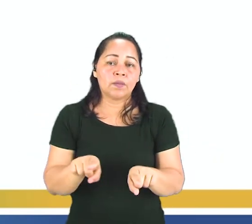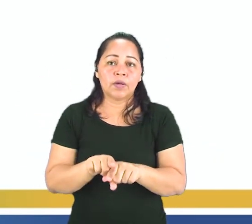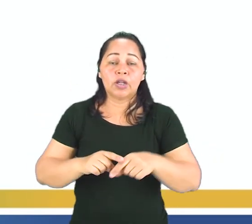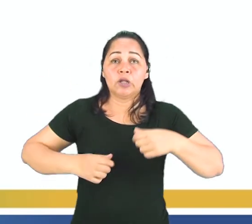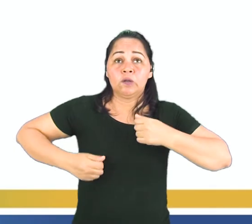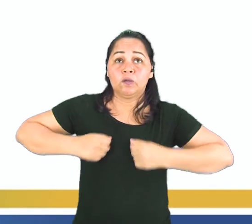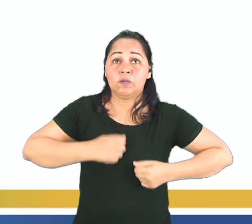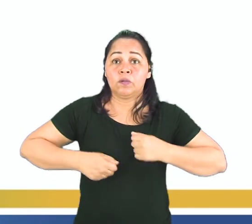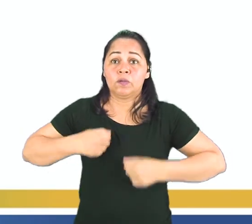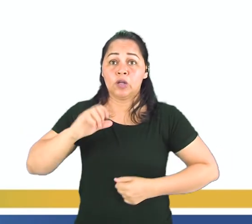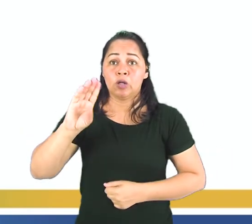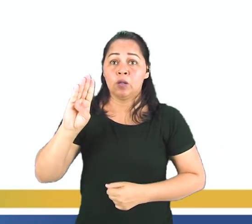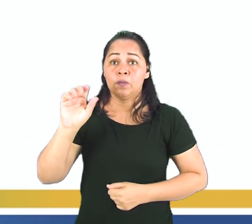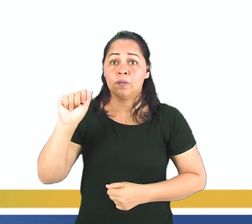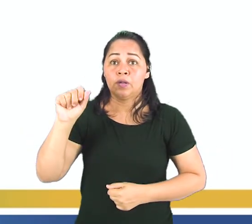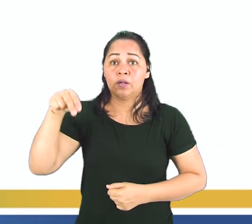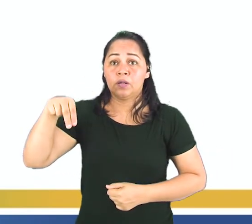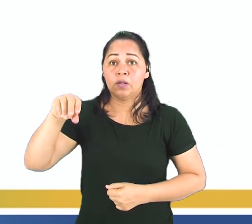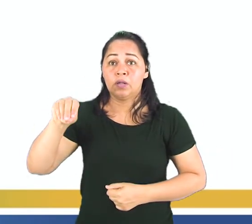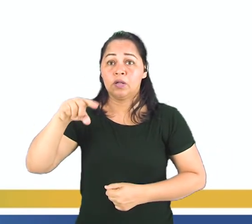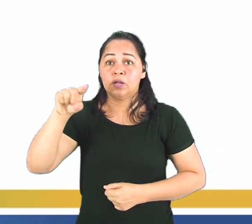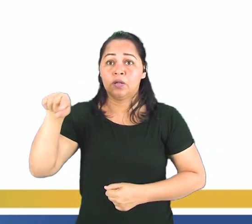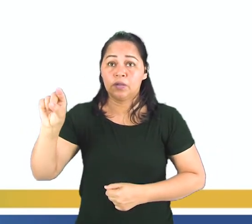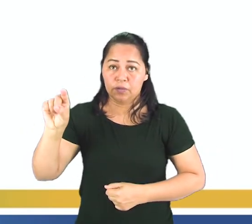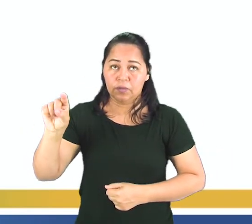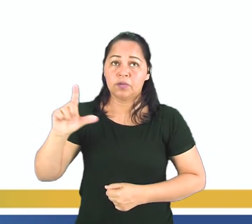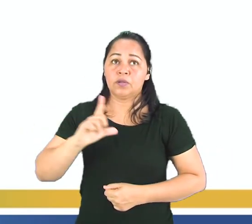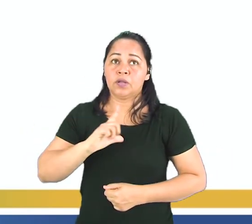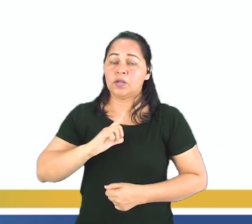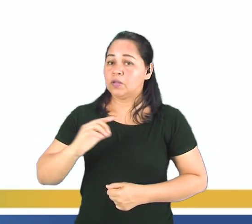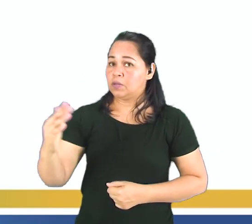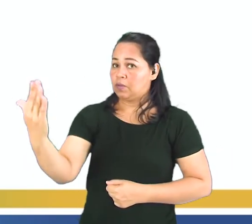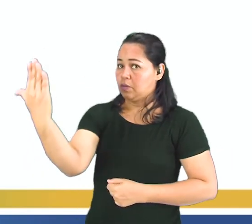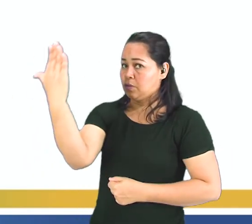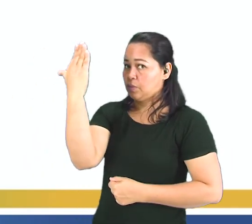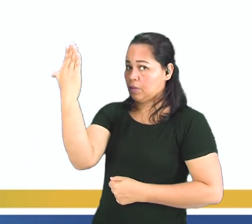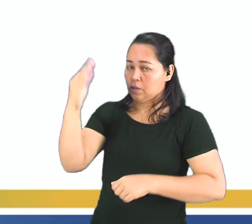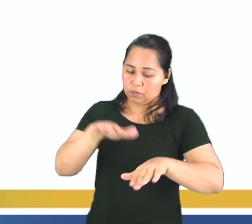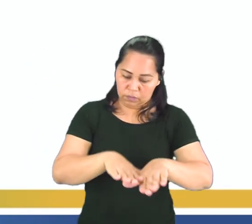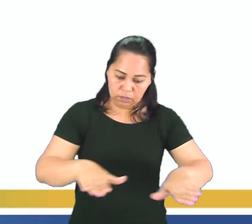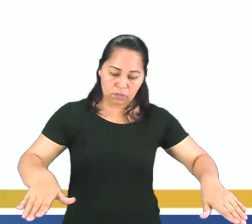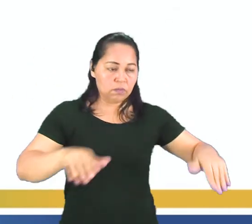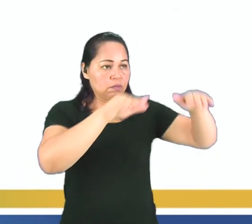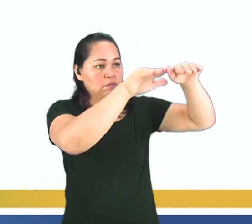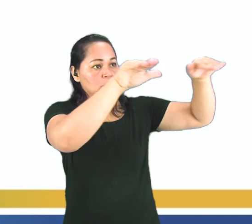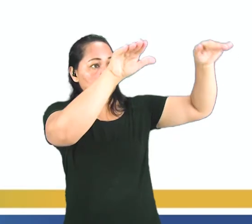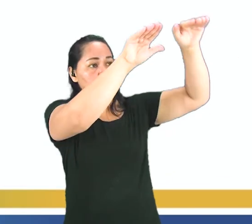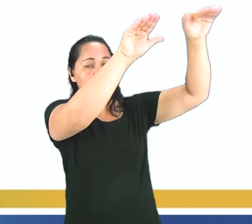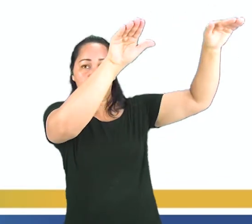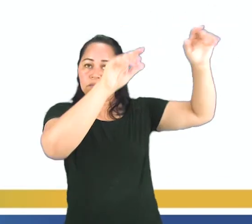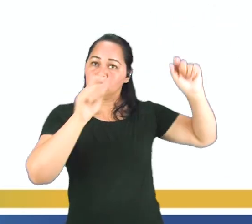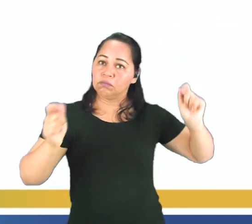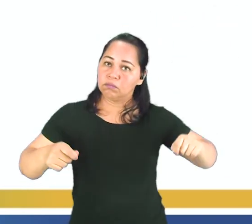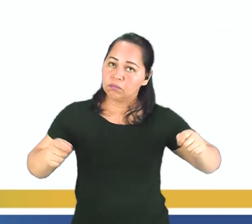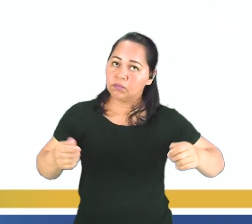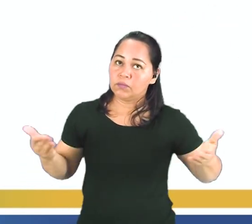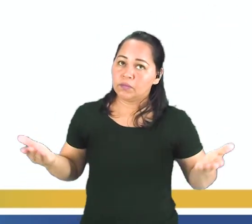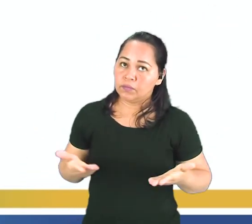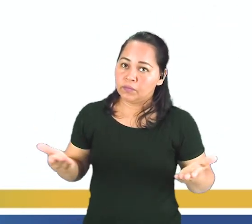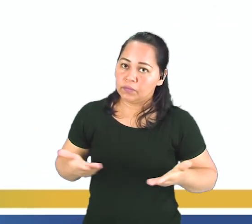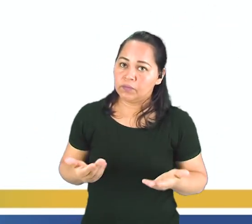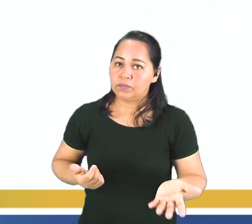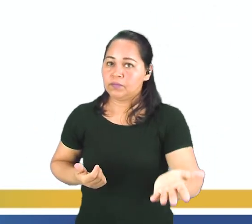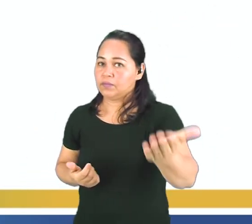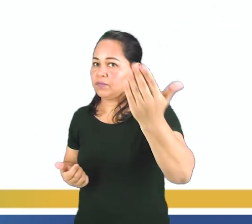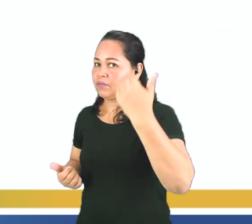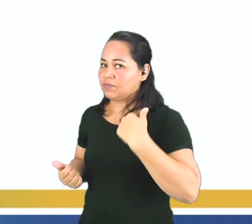pode ter um espejo ou um armário pequeno, como vocês estão olhando aí. Agora sim. Agora vamos